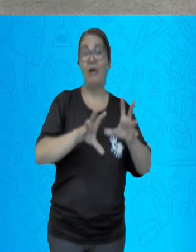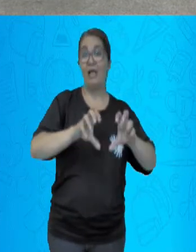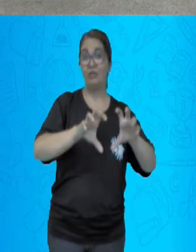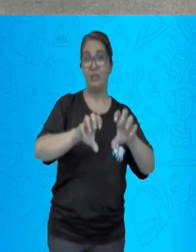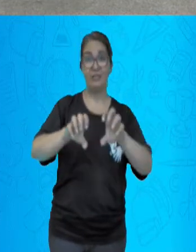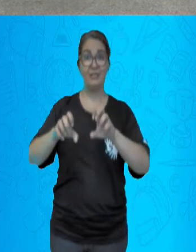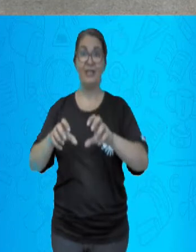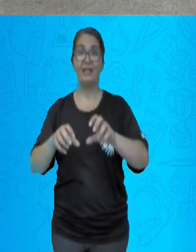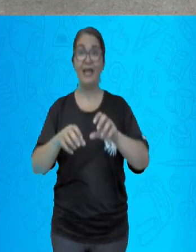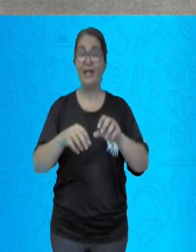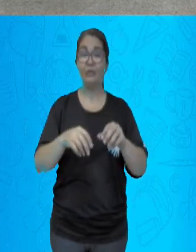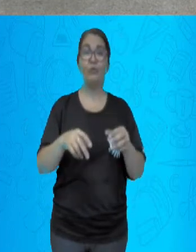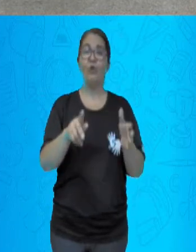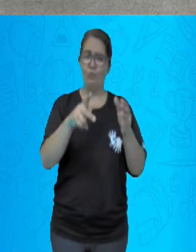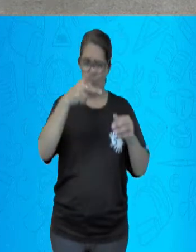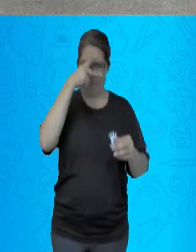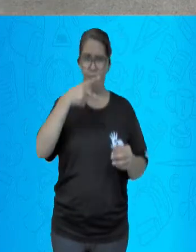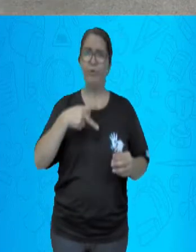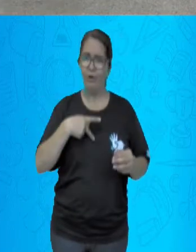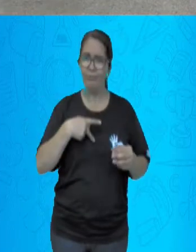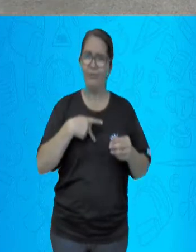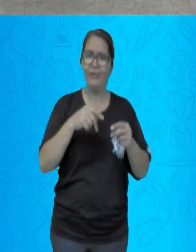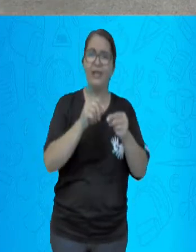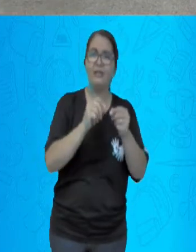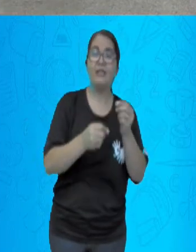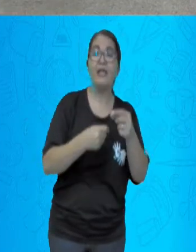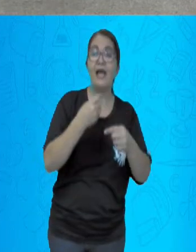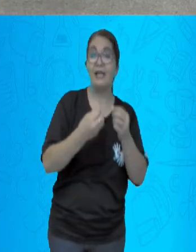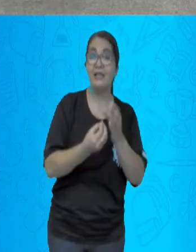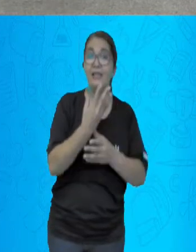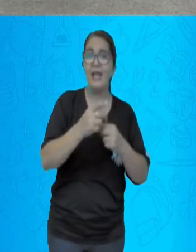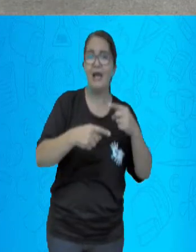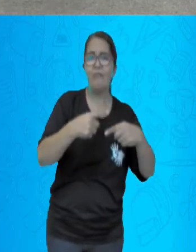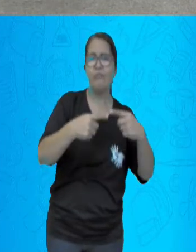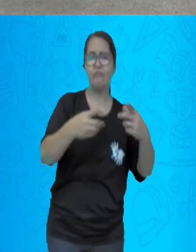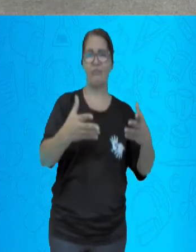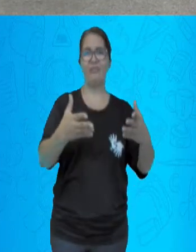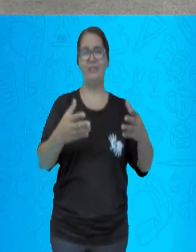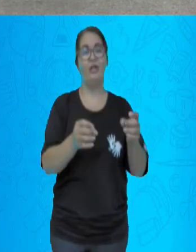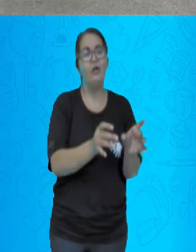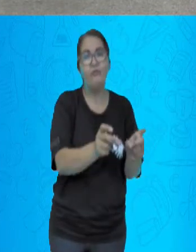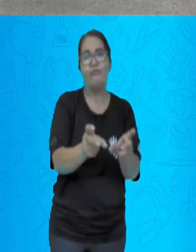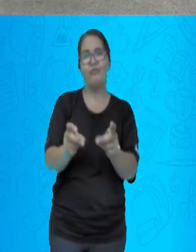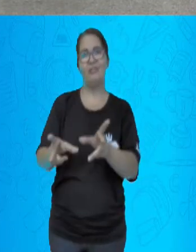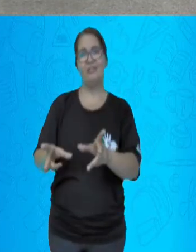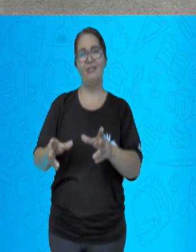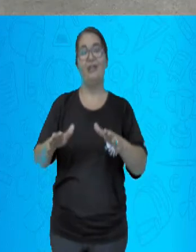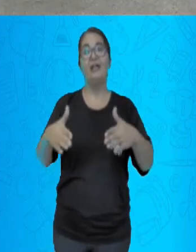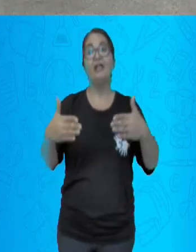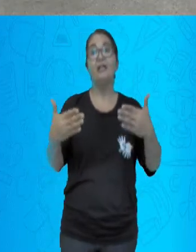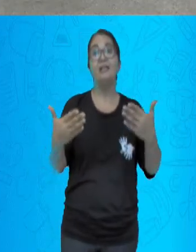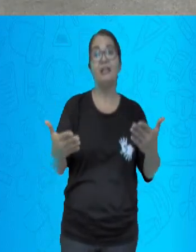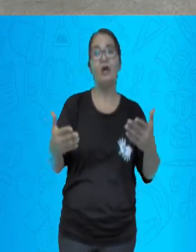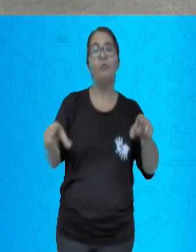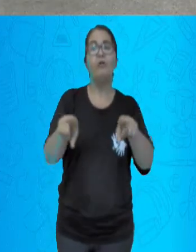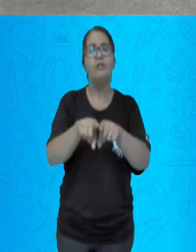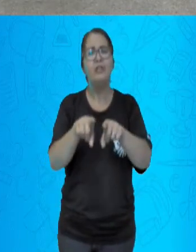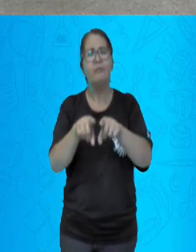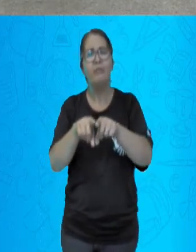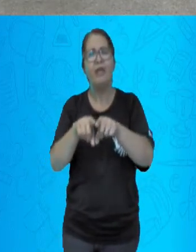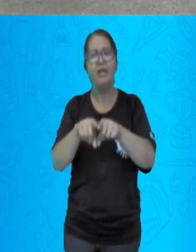estrutura urbana desenvolvida pelo complexo cafeiro favoreceu o fluxo de produtos